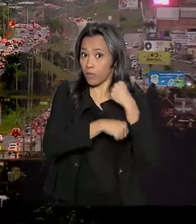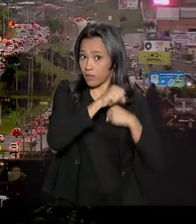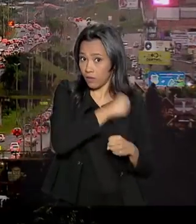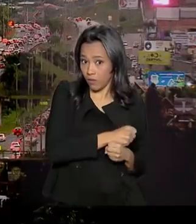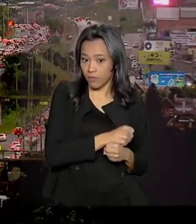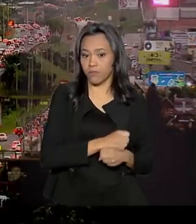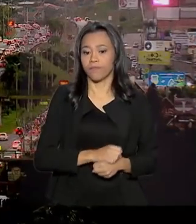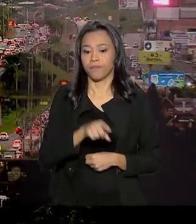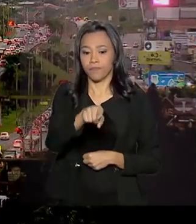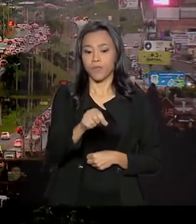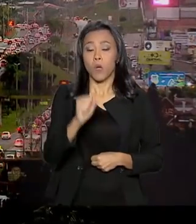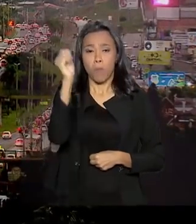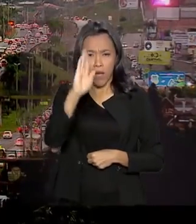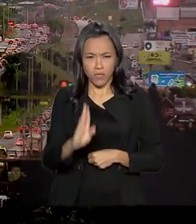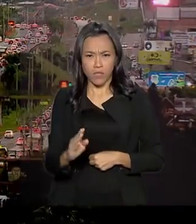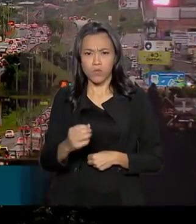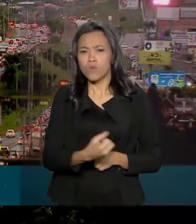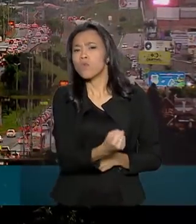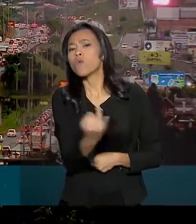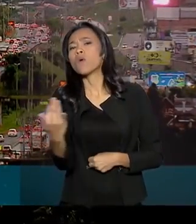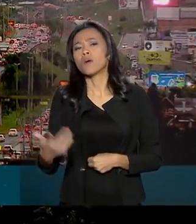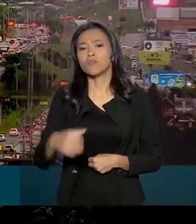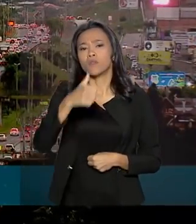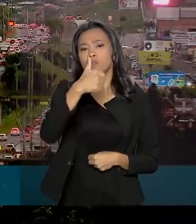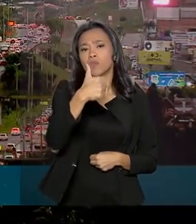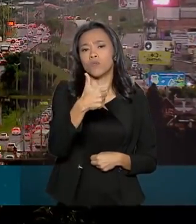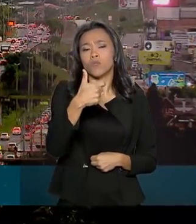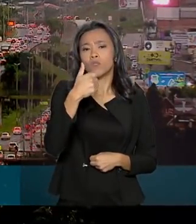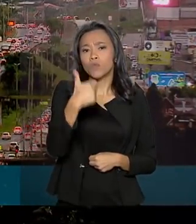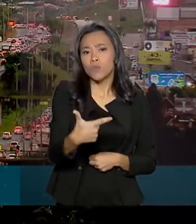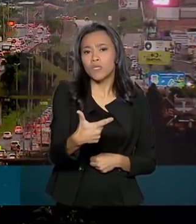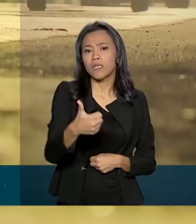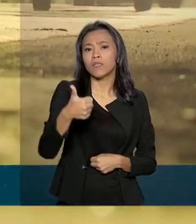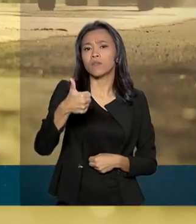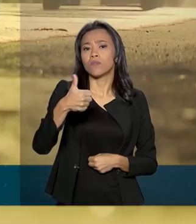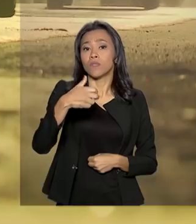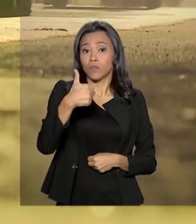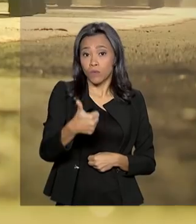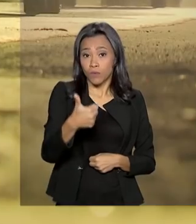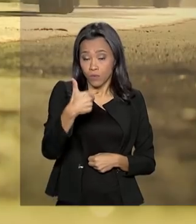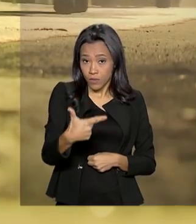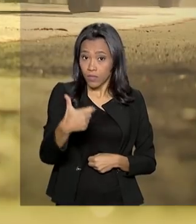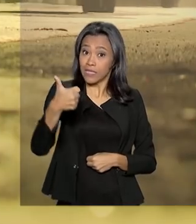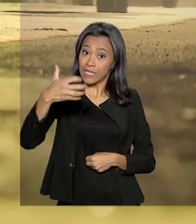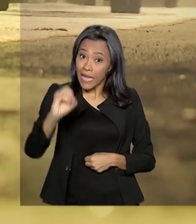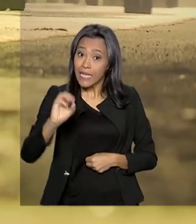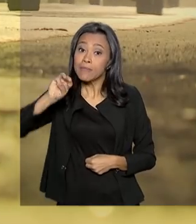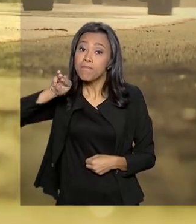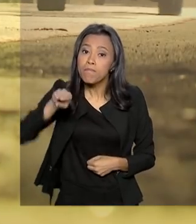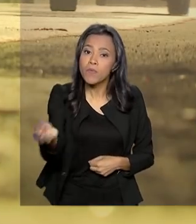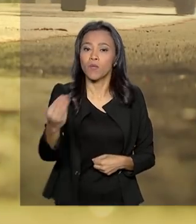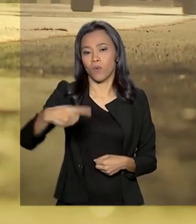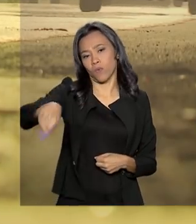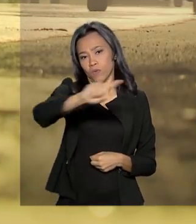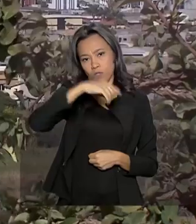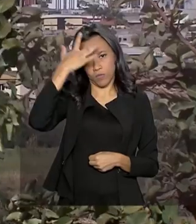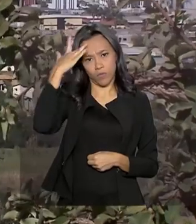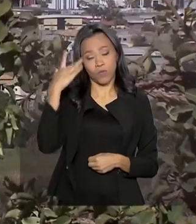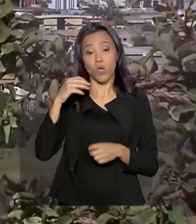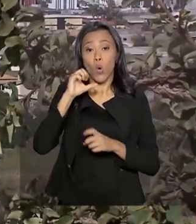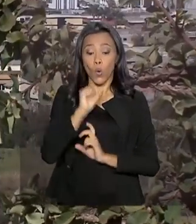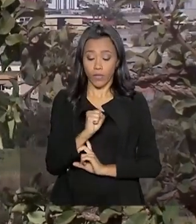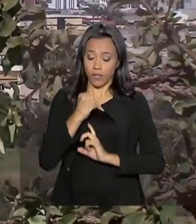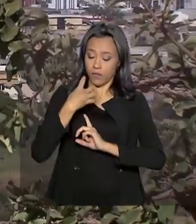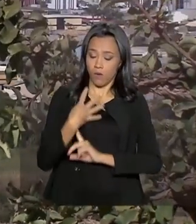O Brasil tem cerca de 210 milhões de habitantes. Segundo o IBGE, 84%